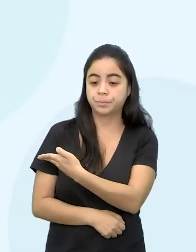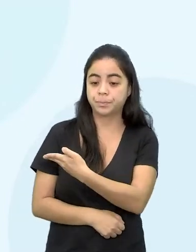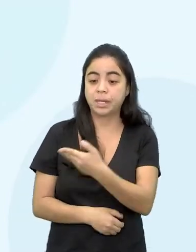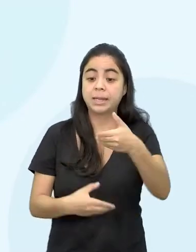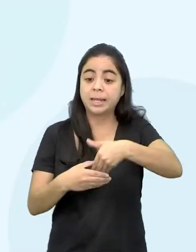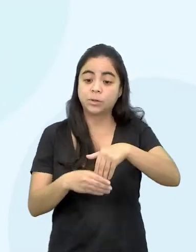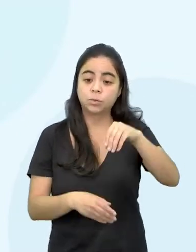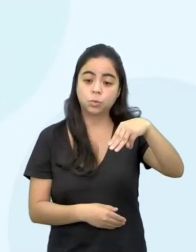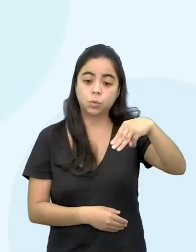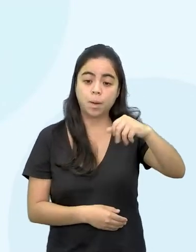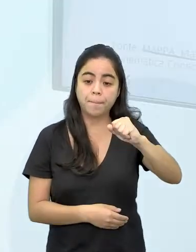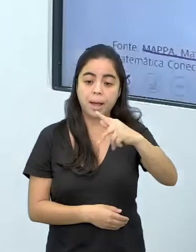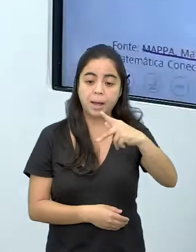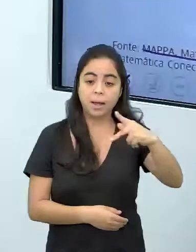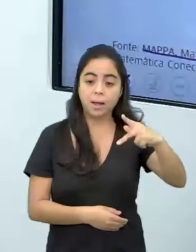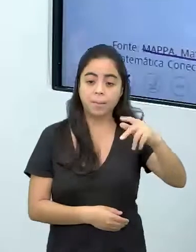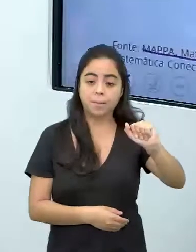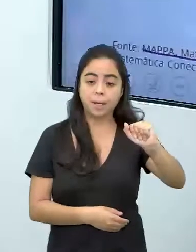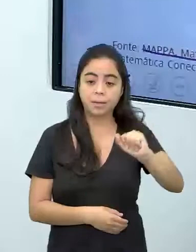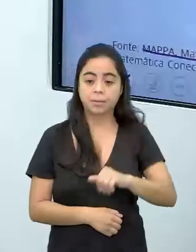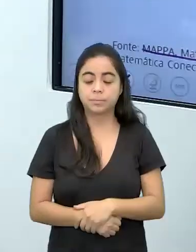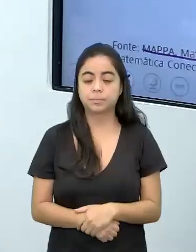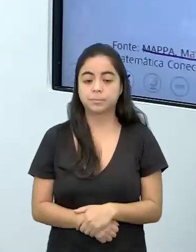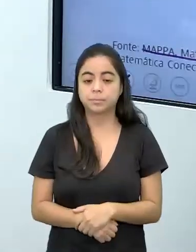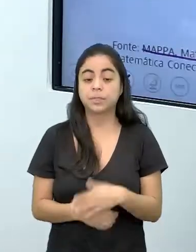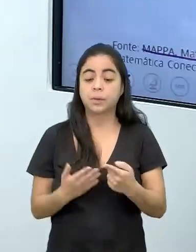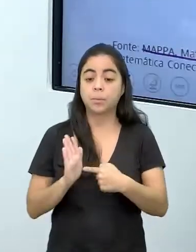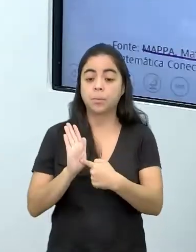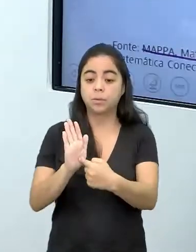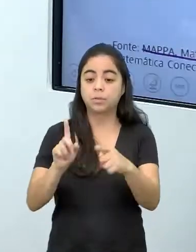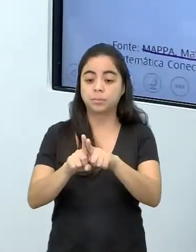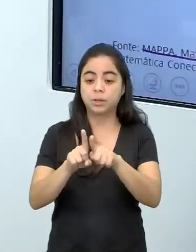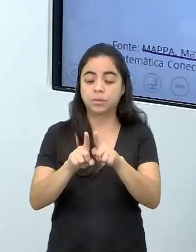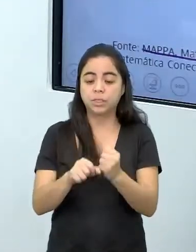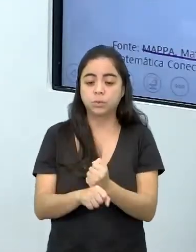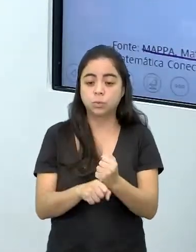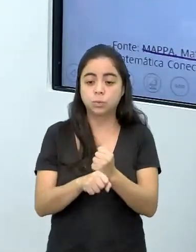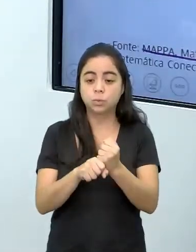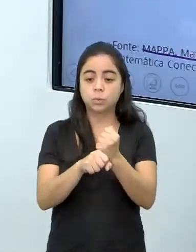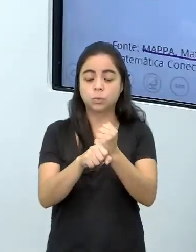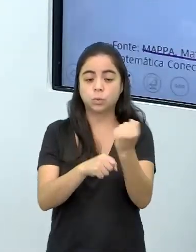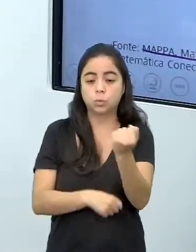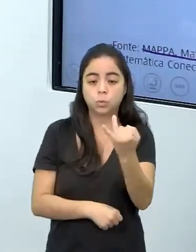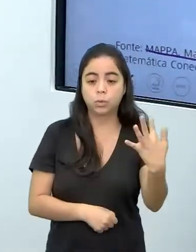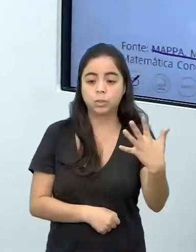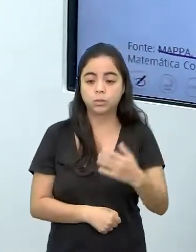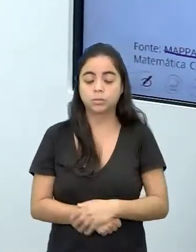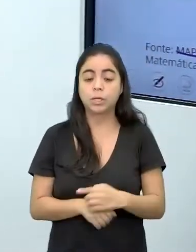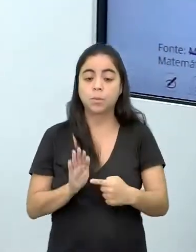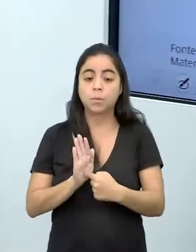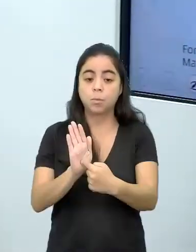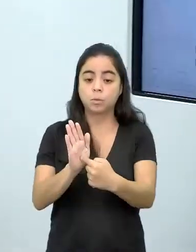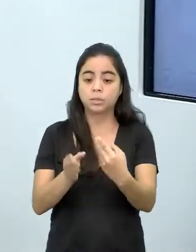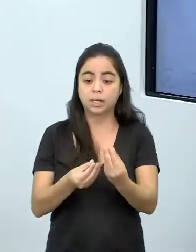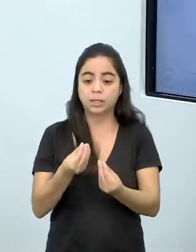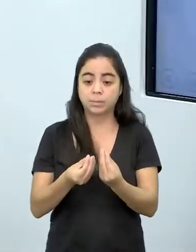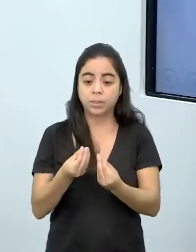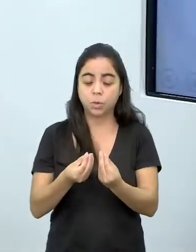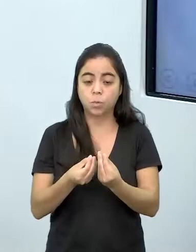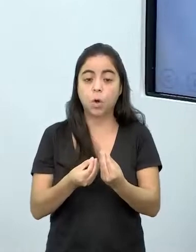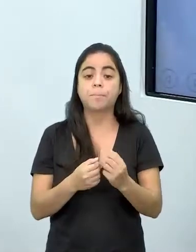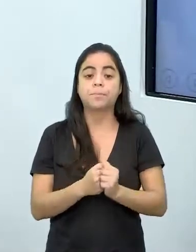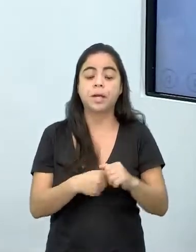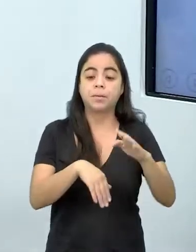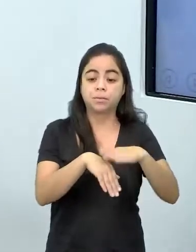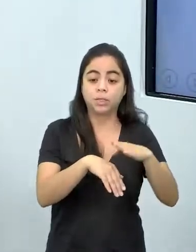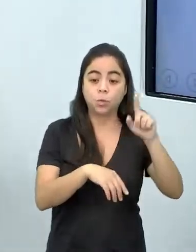mapa, que é o material que tá com o professor. E vou mostrar pra vocês as continhas. Depois a gente... Eu vou mostrar a calculadora pra gente fazer uma por uma,